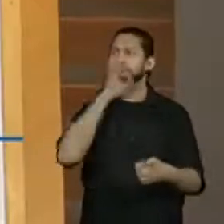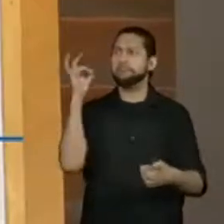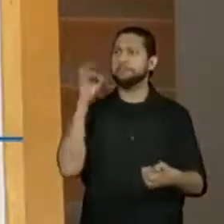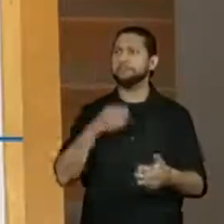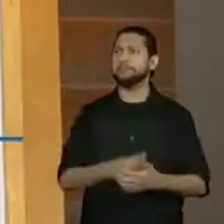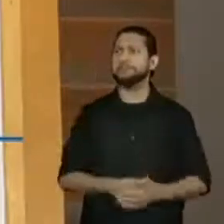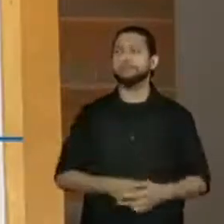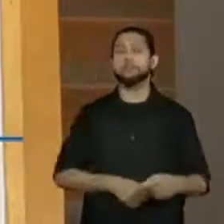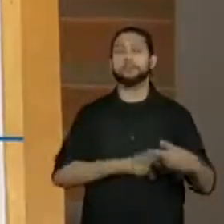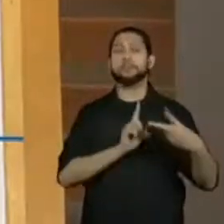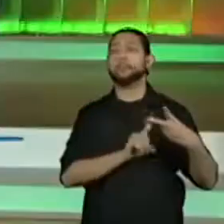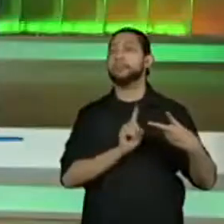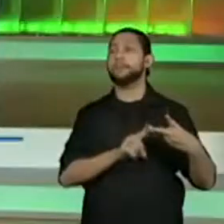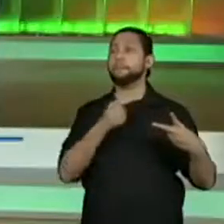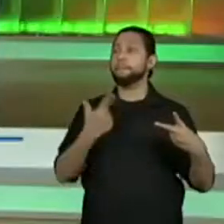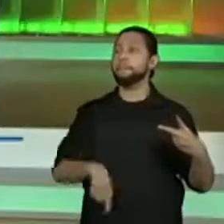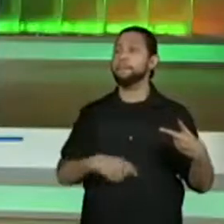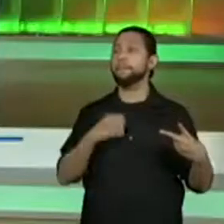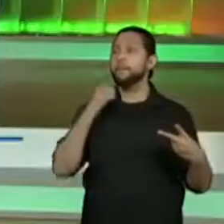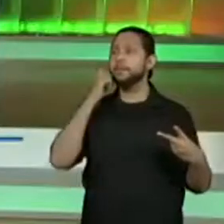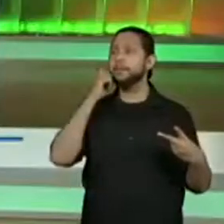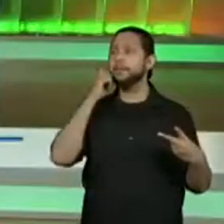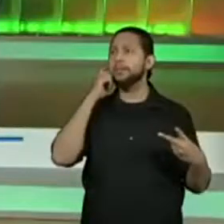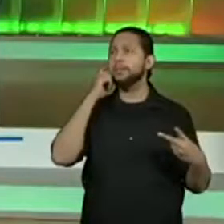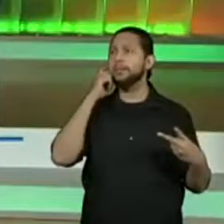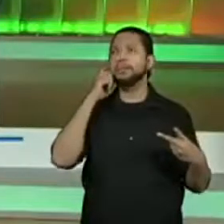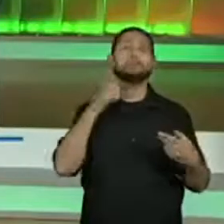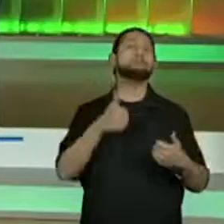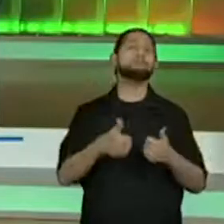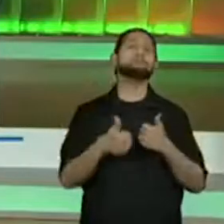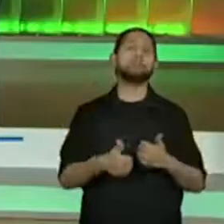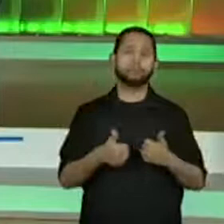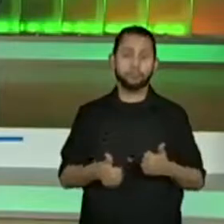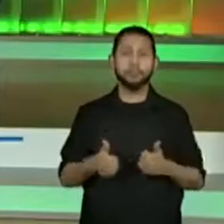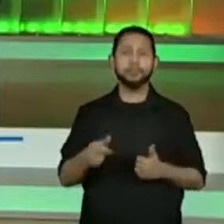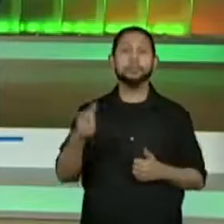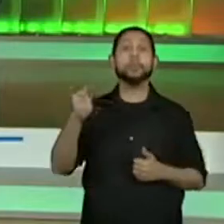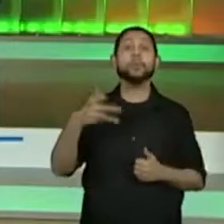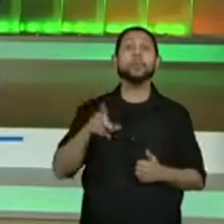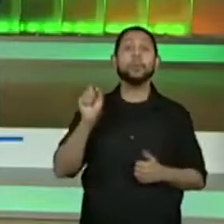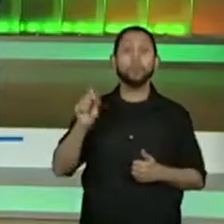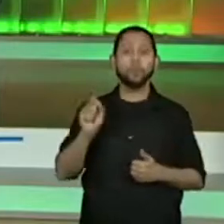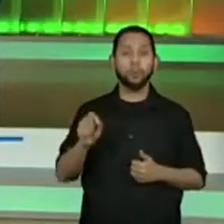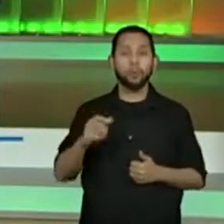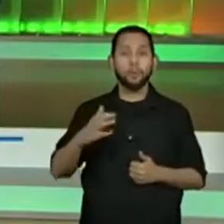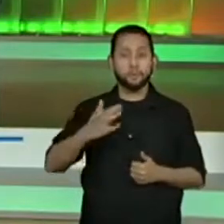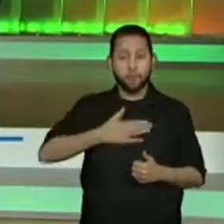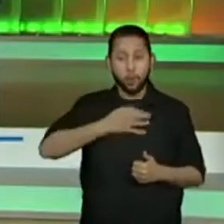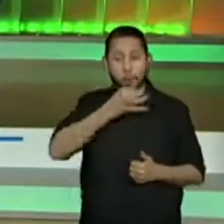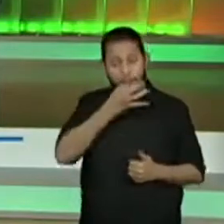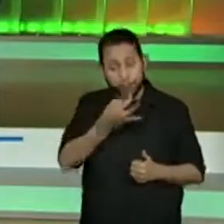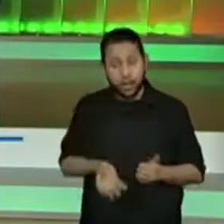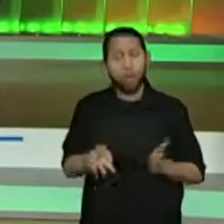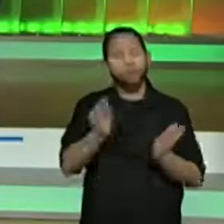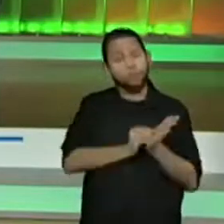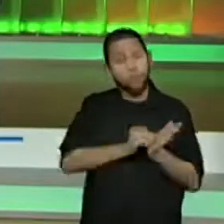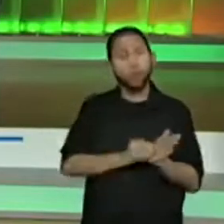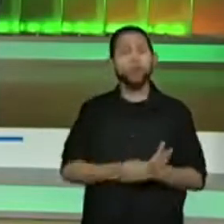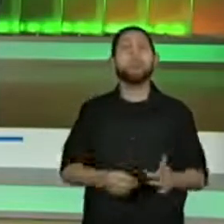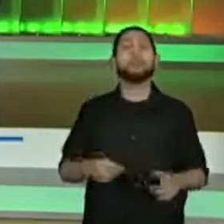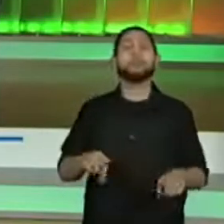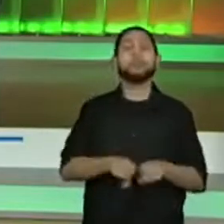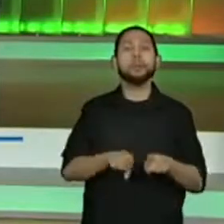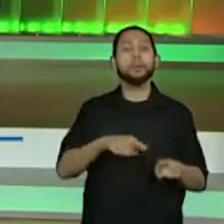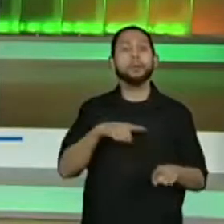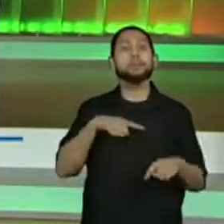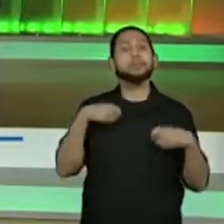Outro ponto. Quem já está mais... O pessoal já está falando assim, a própria opinião. Saudação.